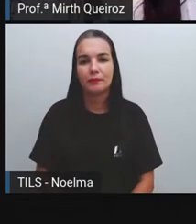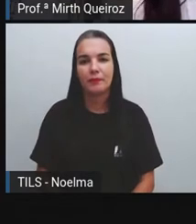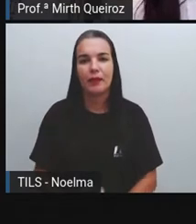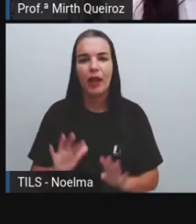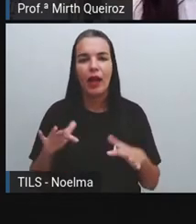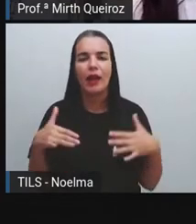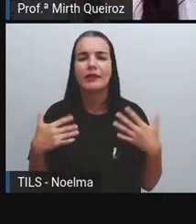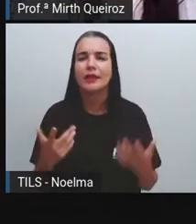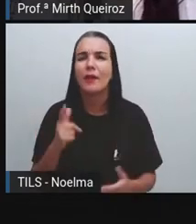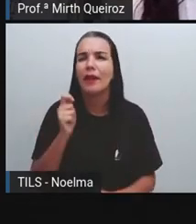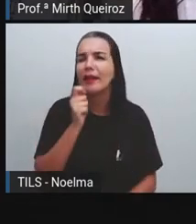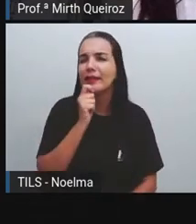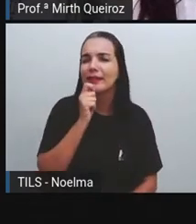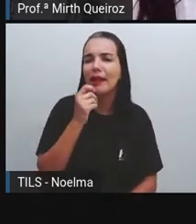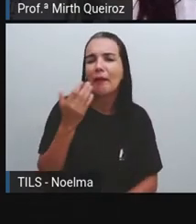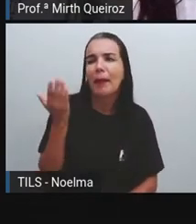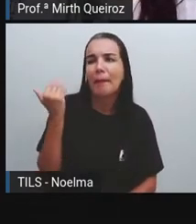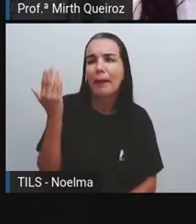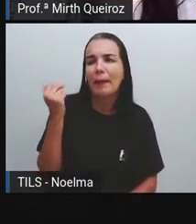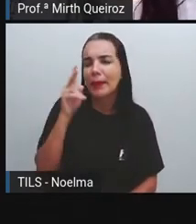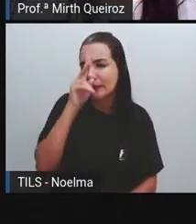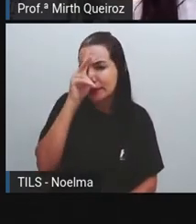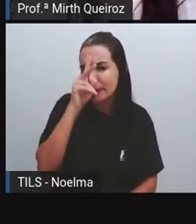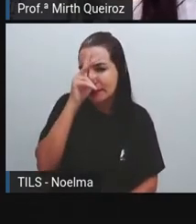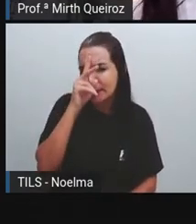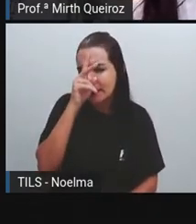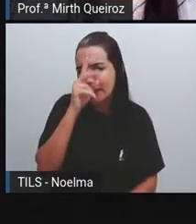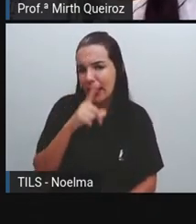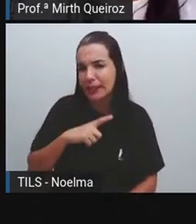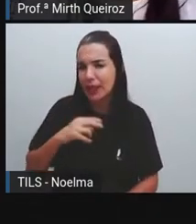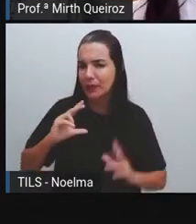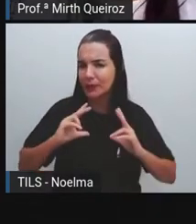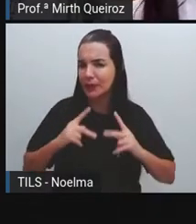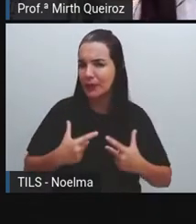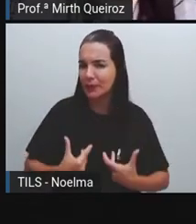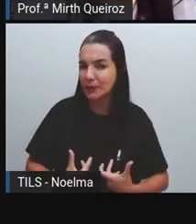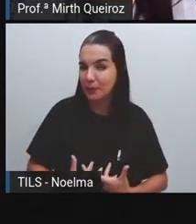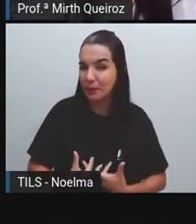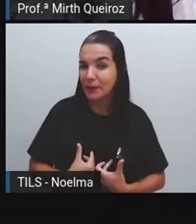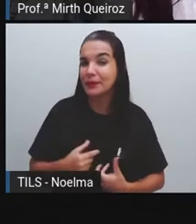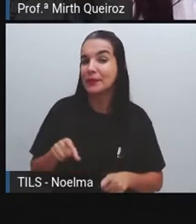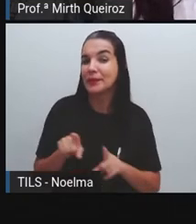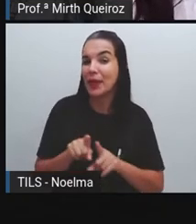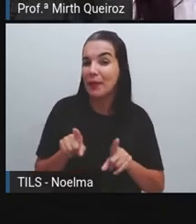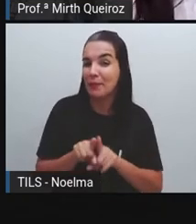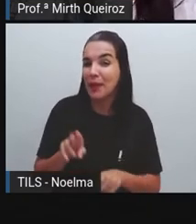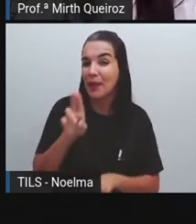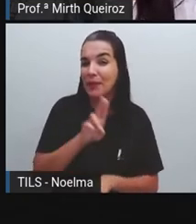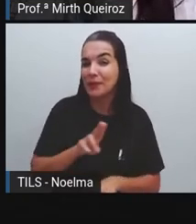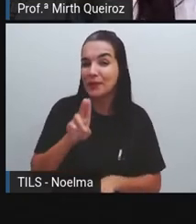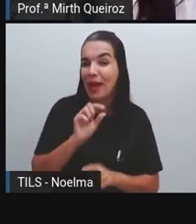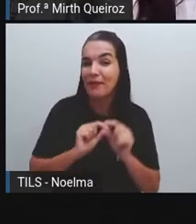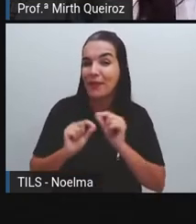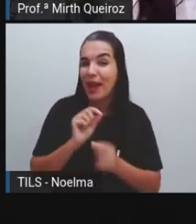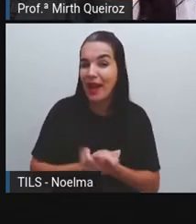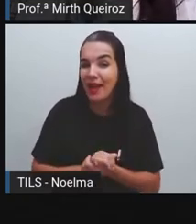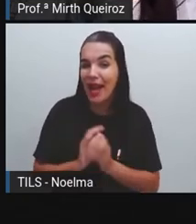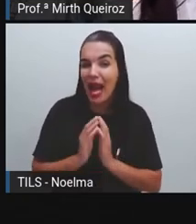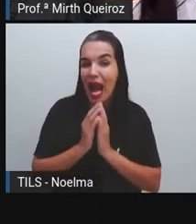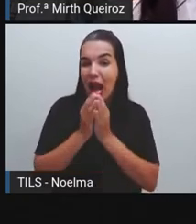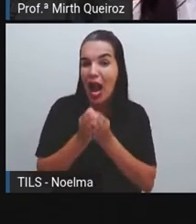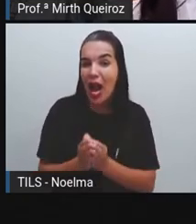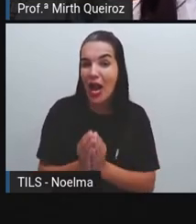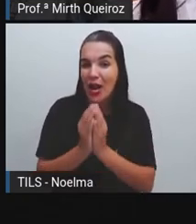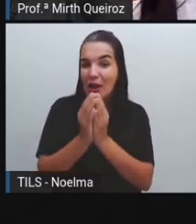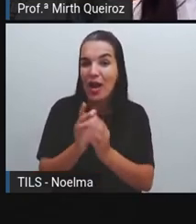na pré-história, os seres humanos, eles utilizavam também os meios de transporte aquáticos, né? Com longos